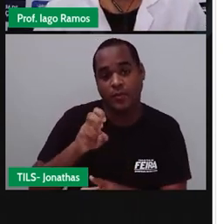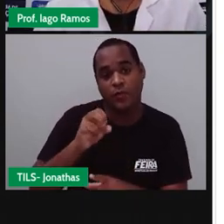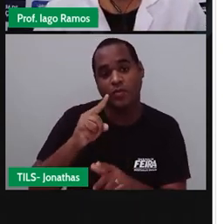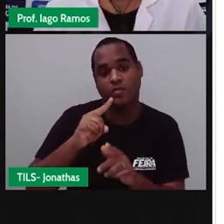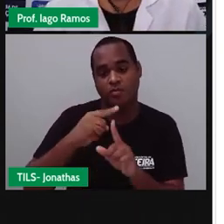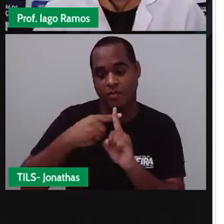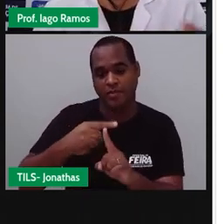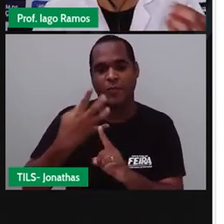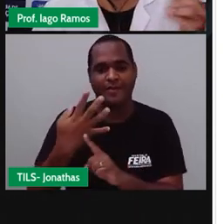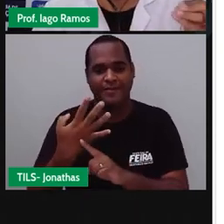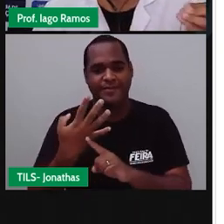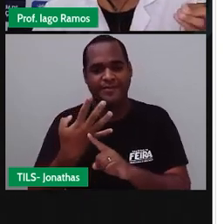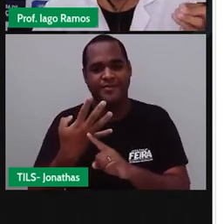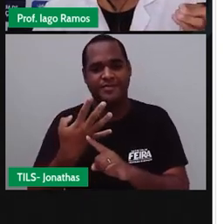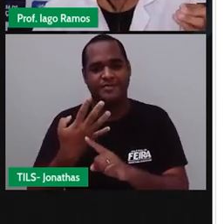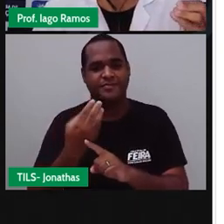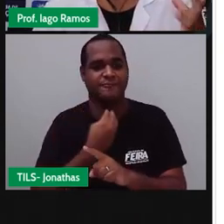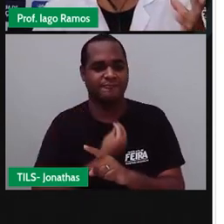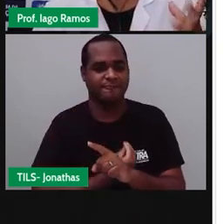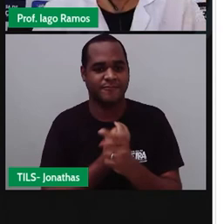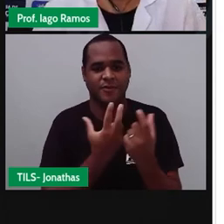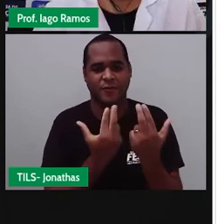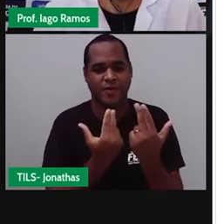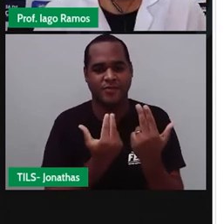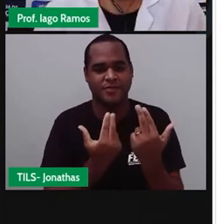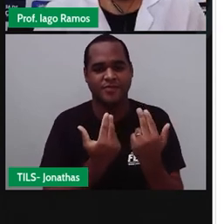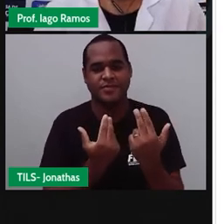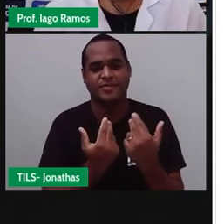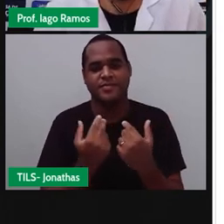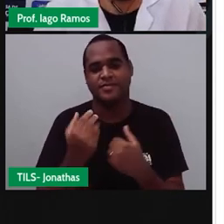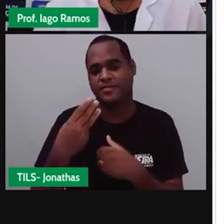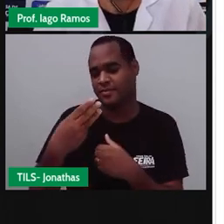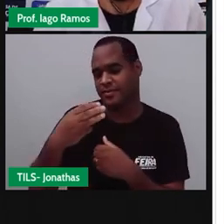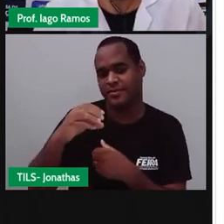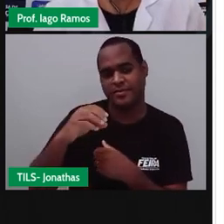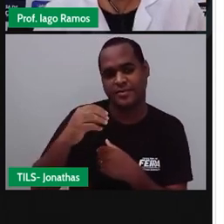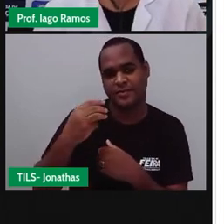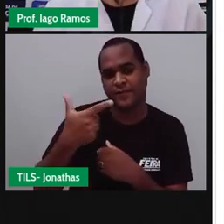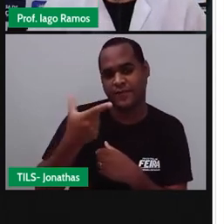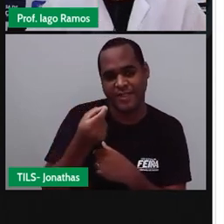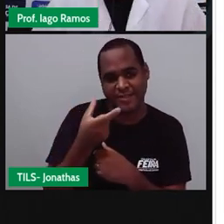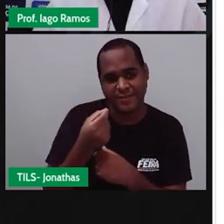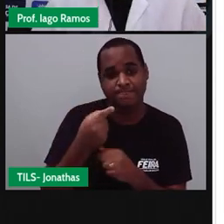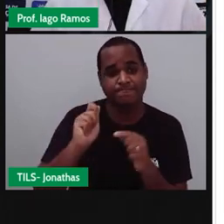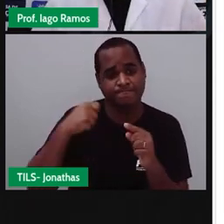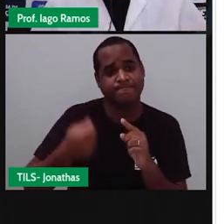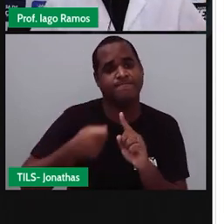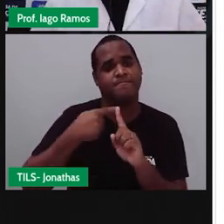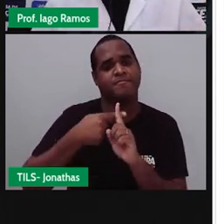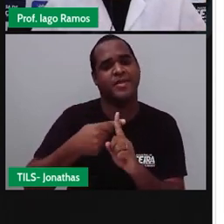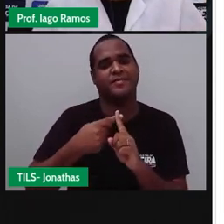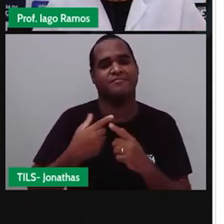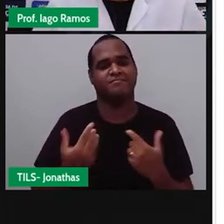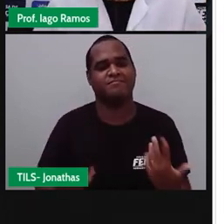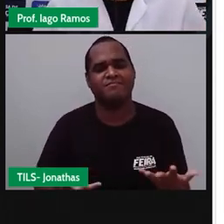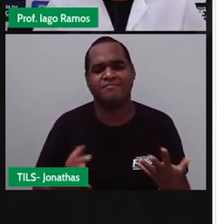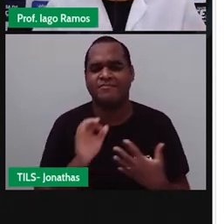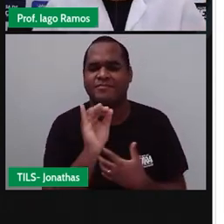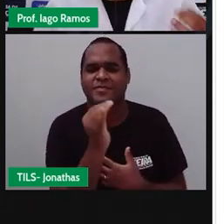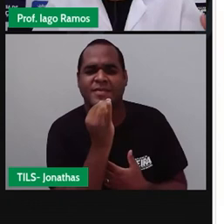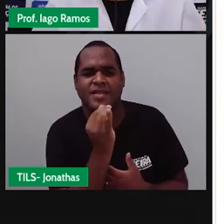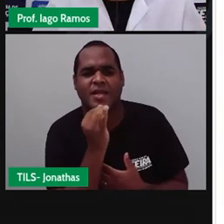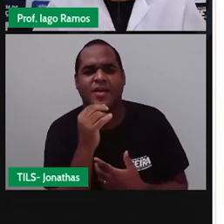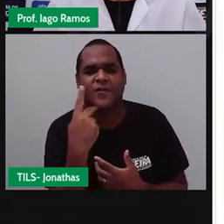quatro positivo. Sinais iguais, multiplicou, resultado positivo. Então, quando você